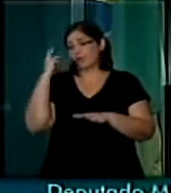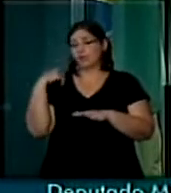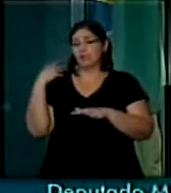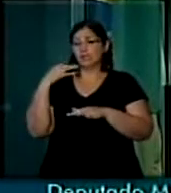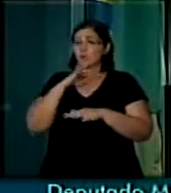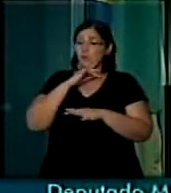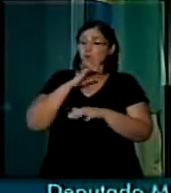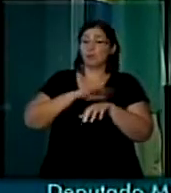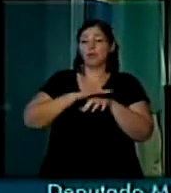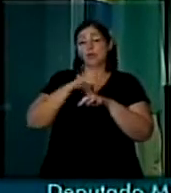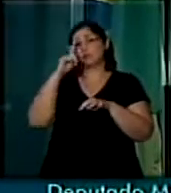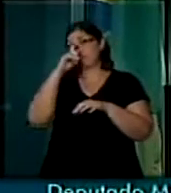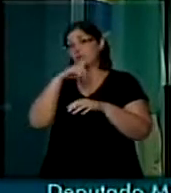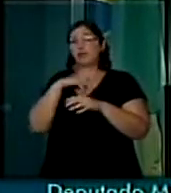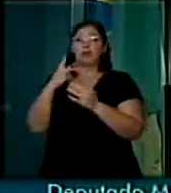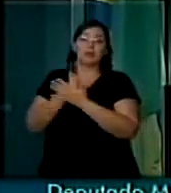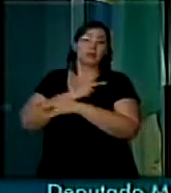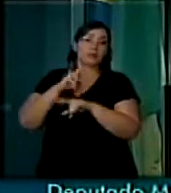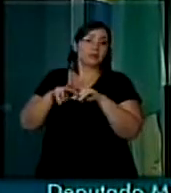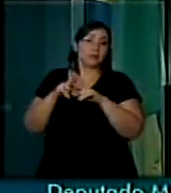por um momento de dificuldade,